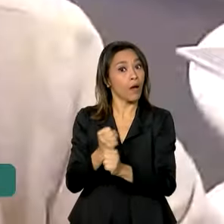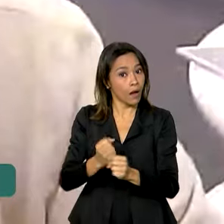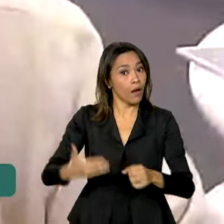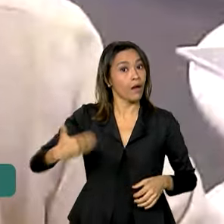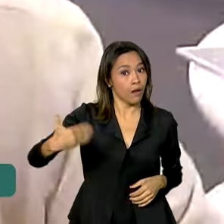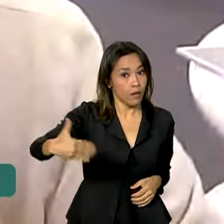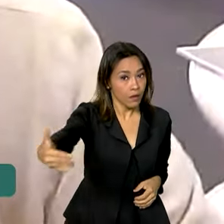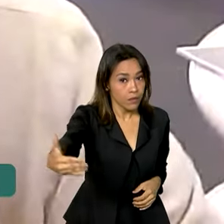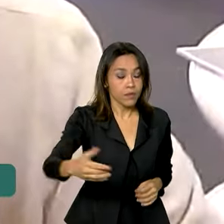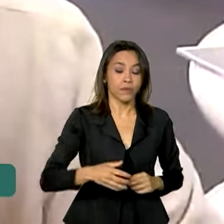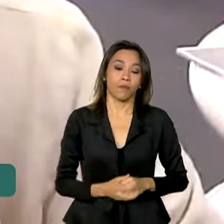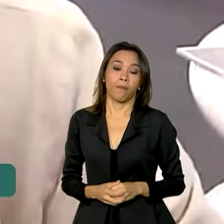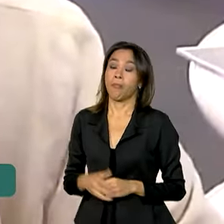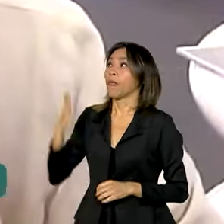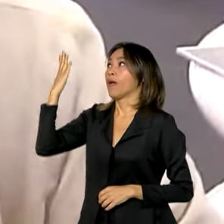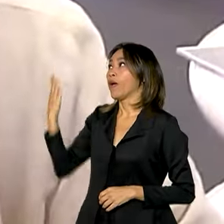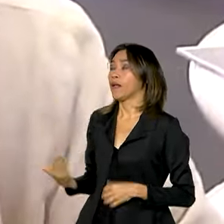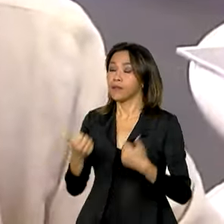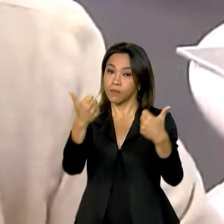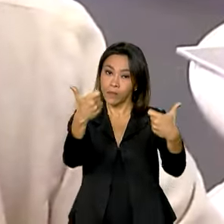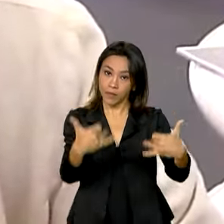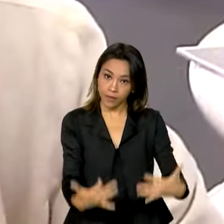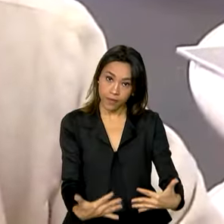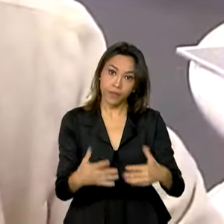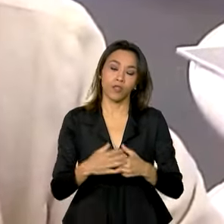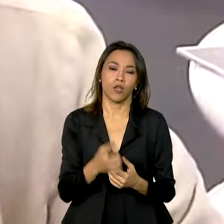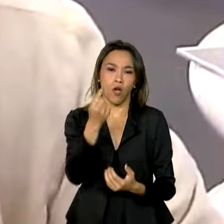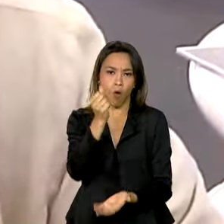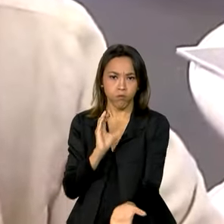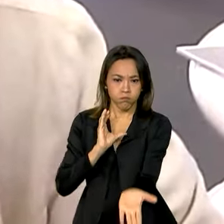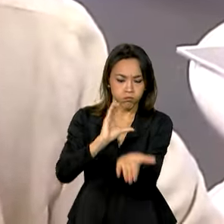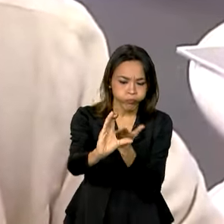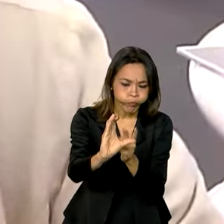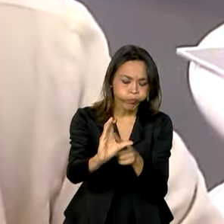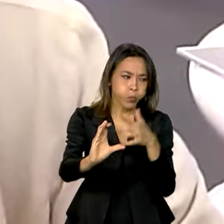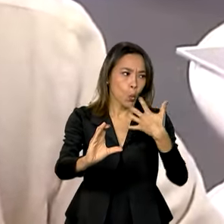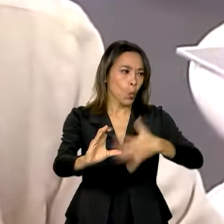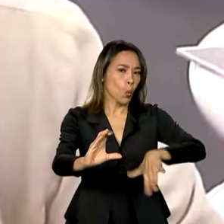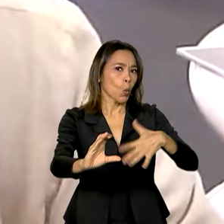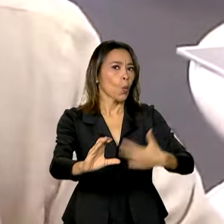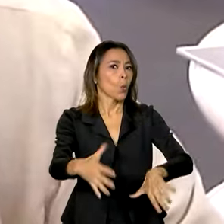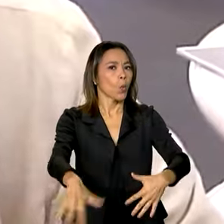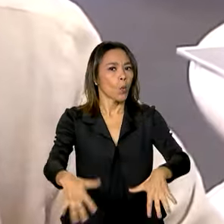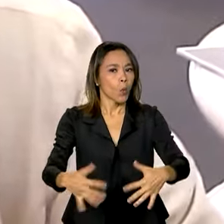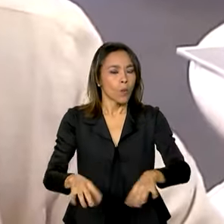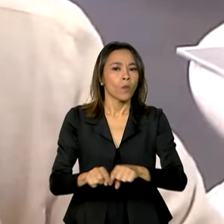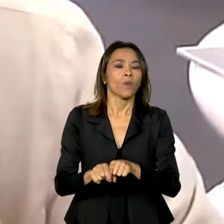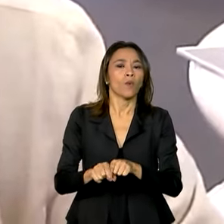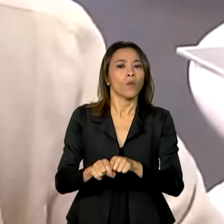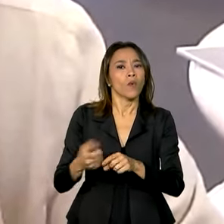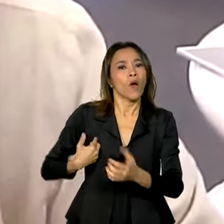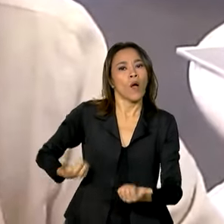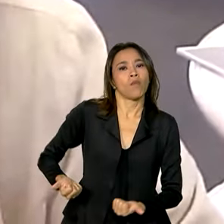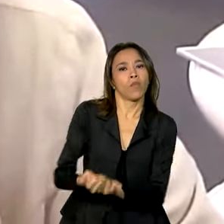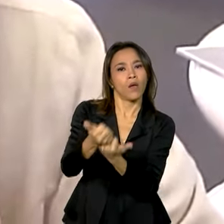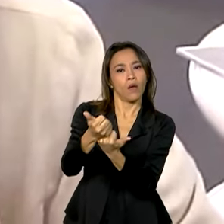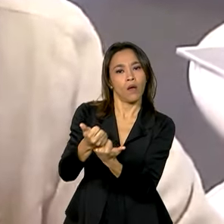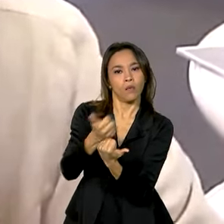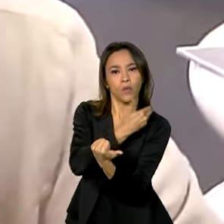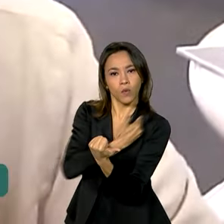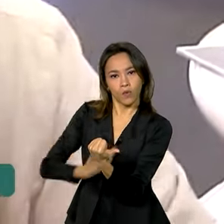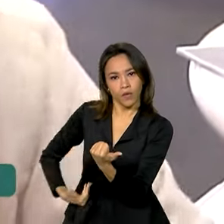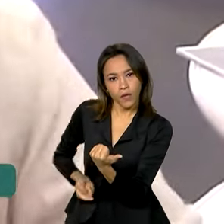Os investimentos são em um volume bastante grande, tanto os realizados pelo governo quanto os